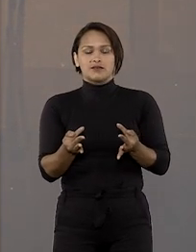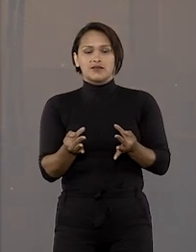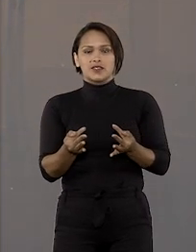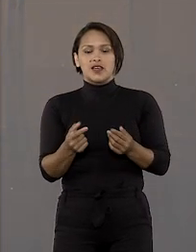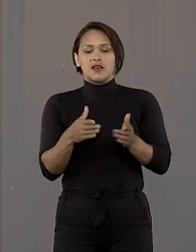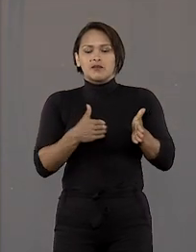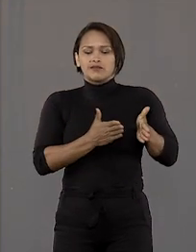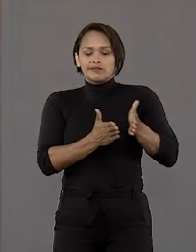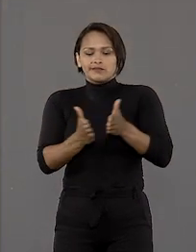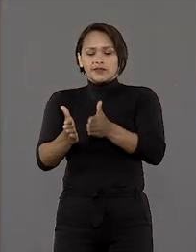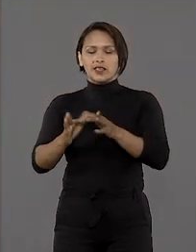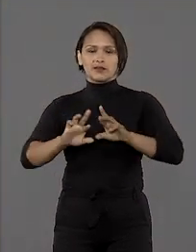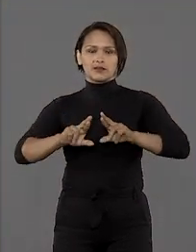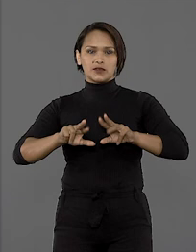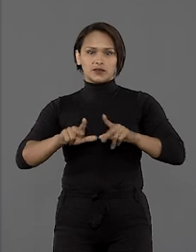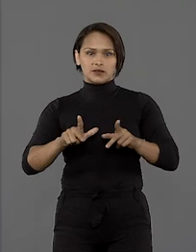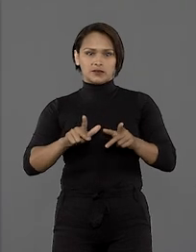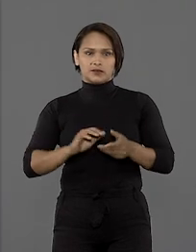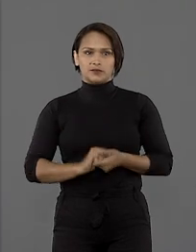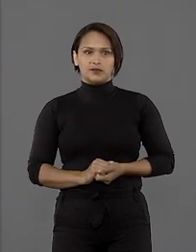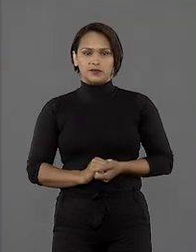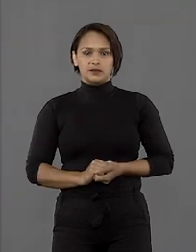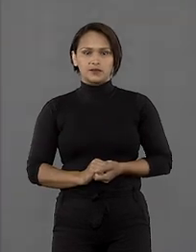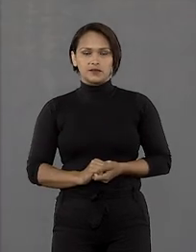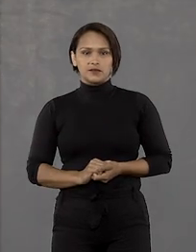me levaram para outros caminhos.